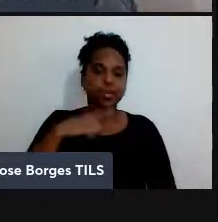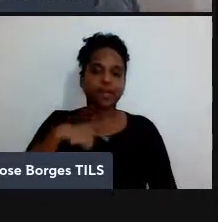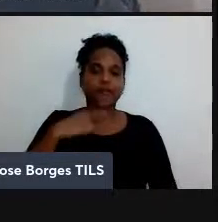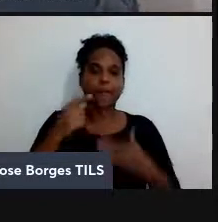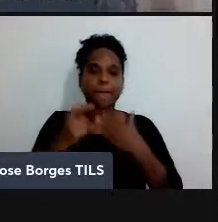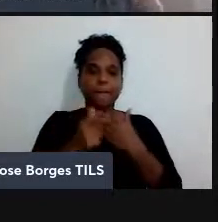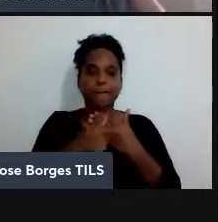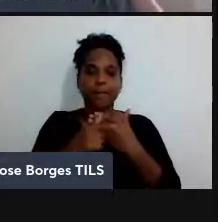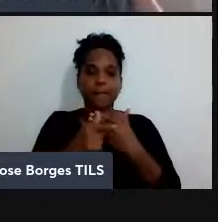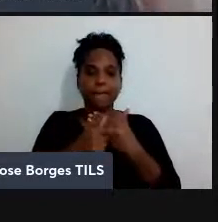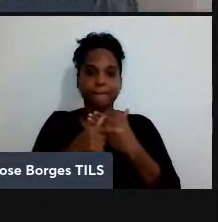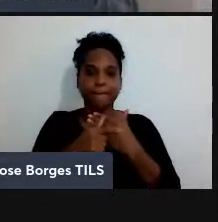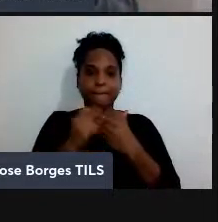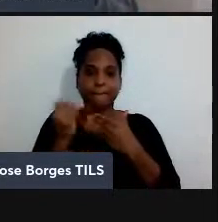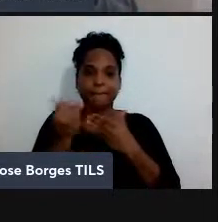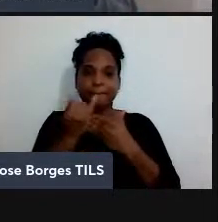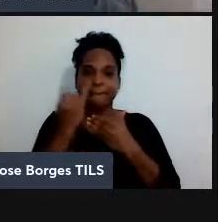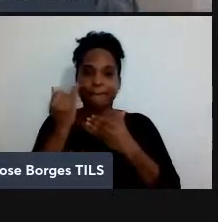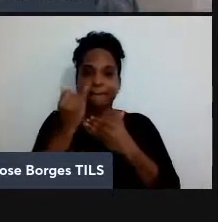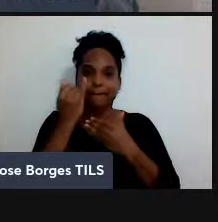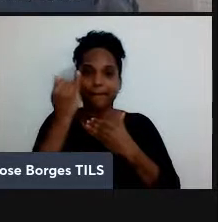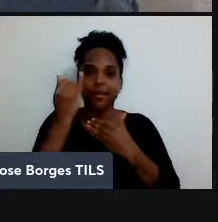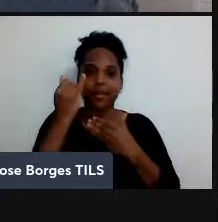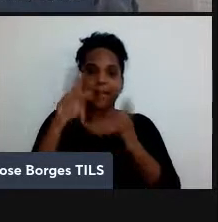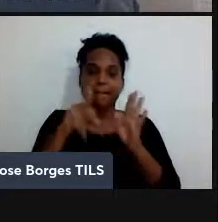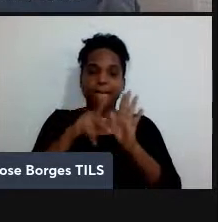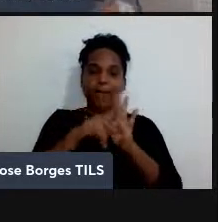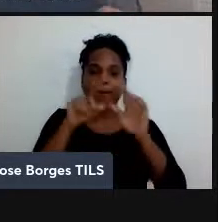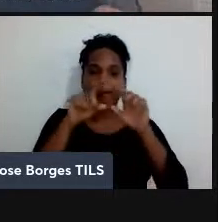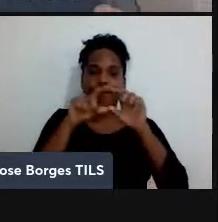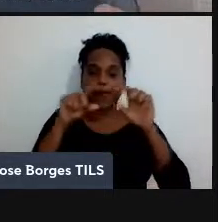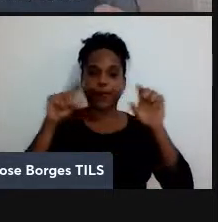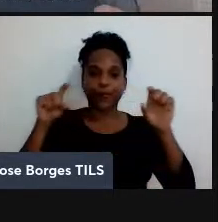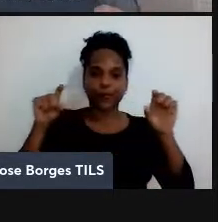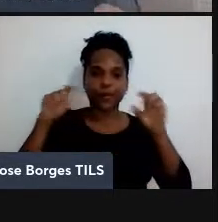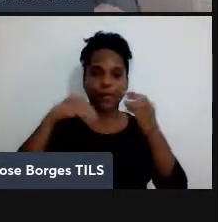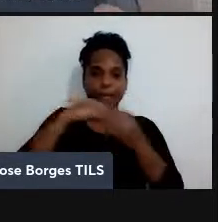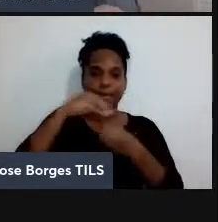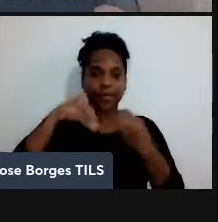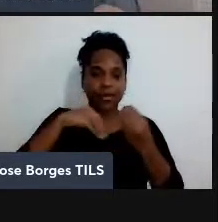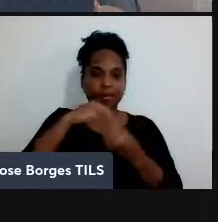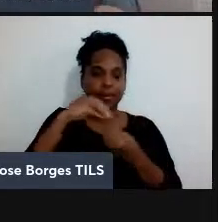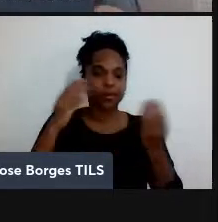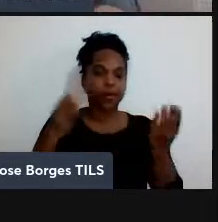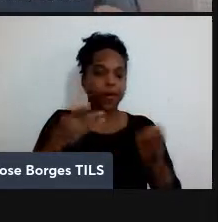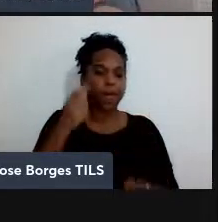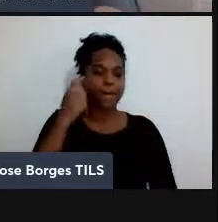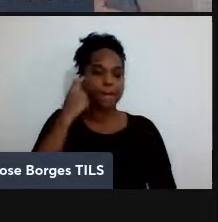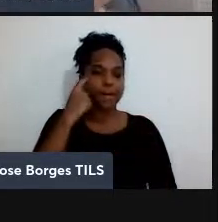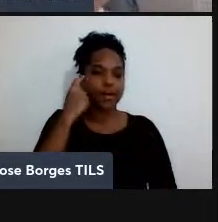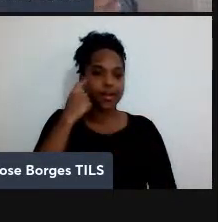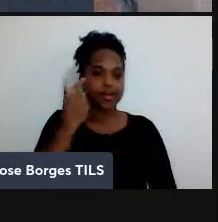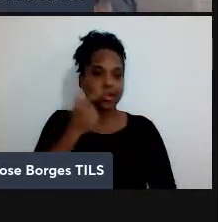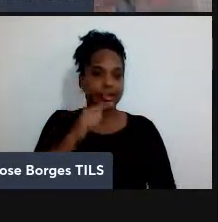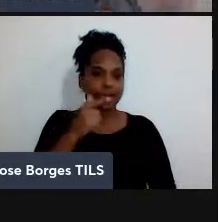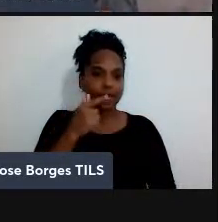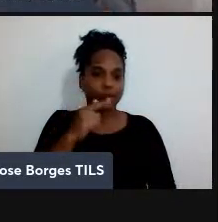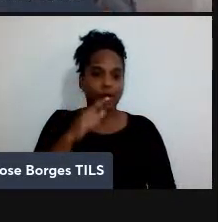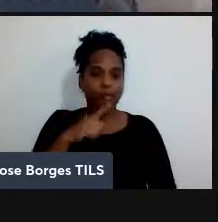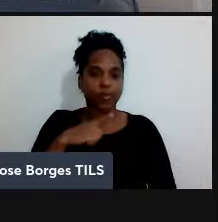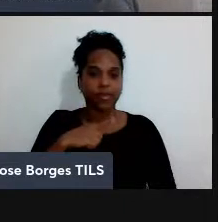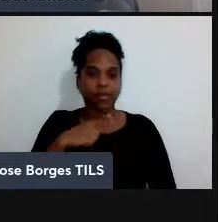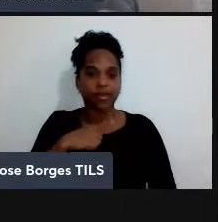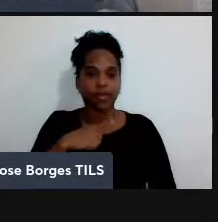essencial é o a gente chama de teleportação do remaneamento. Então, vamos supor agora que eu não tenho mais Alice e Bob, mas eu tenho três